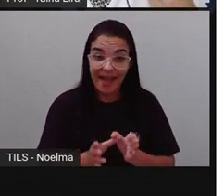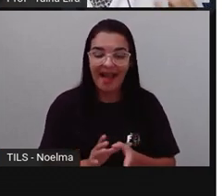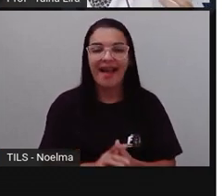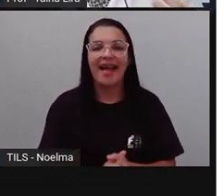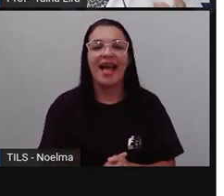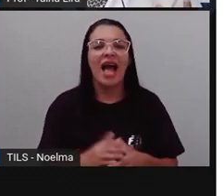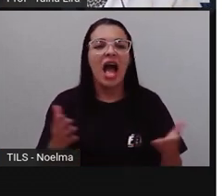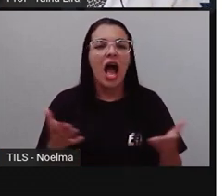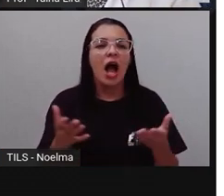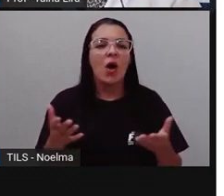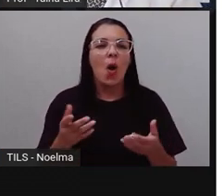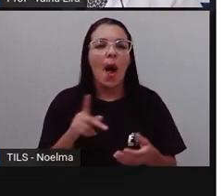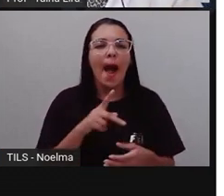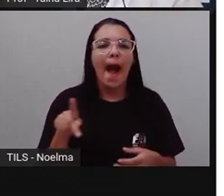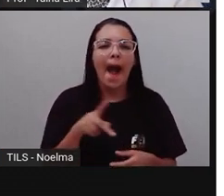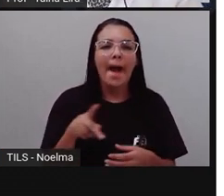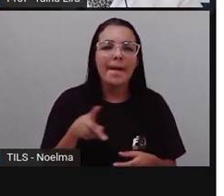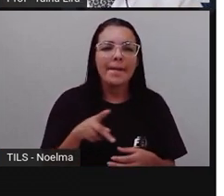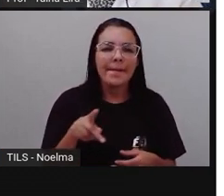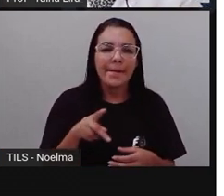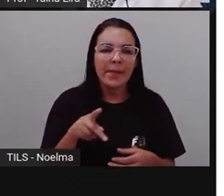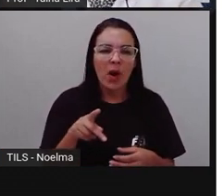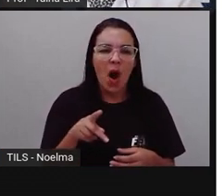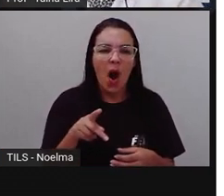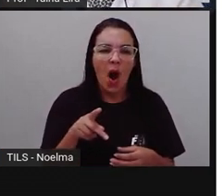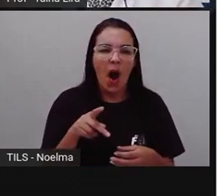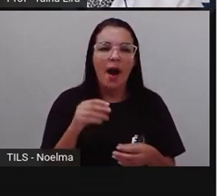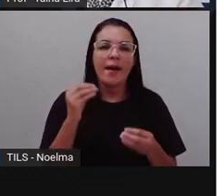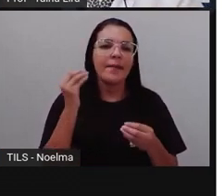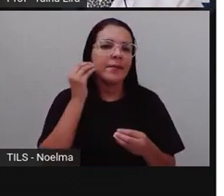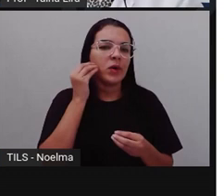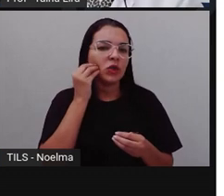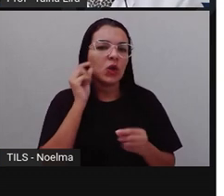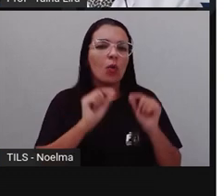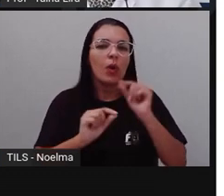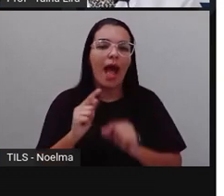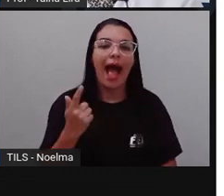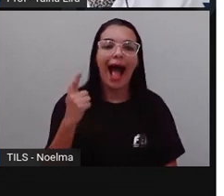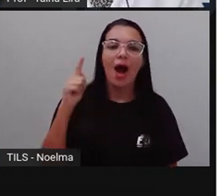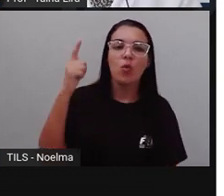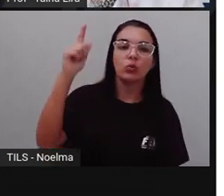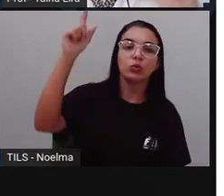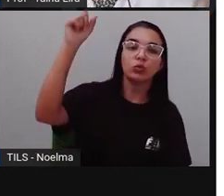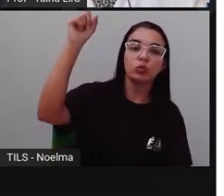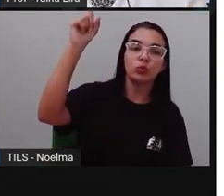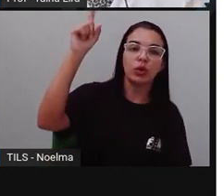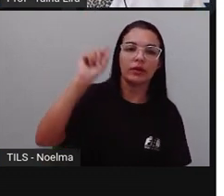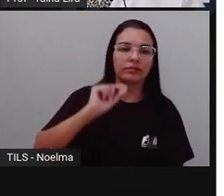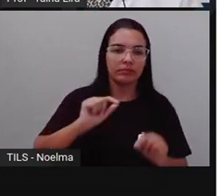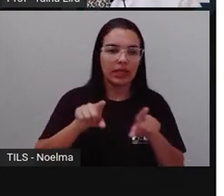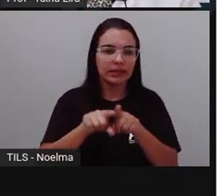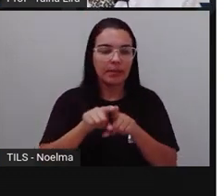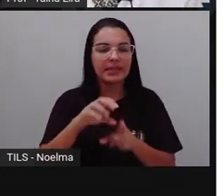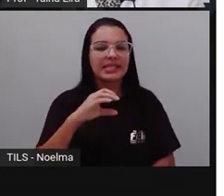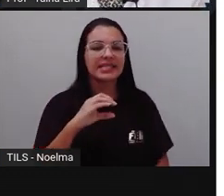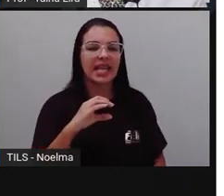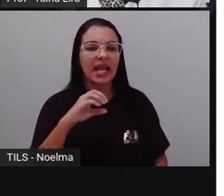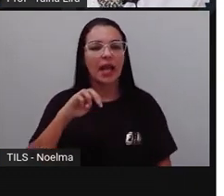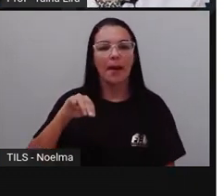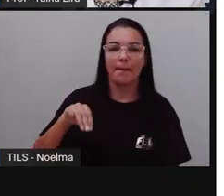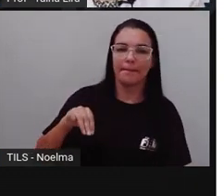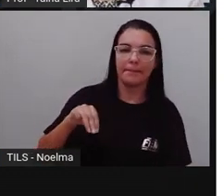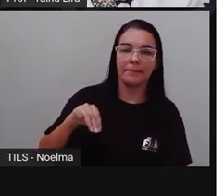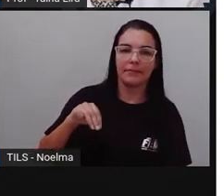E a Pró colocou aqui, E eu coloquei aqui também a altura delas, Só que a Pró colocou em centímetro, tá? Então,